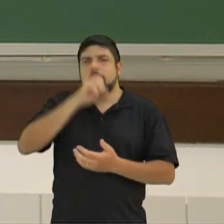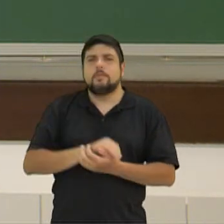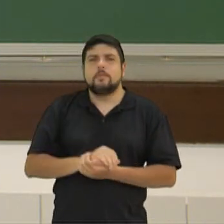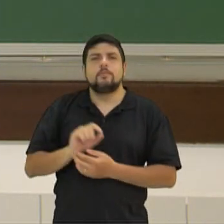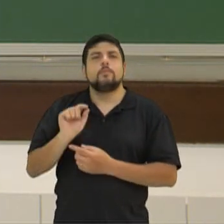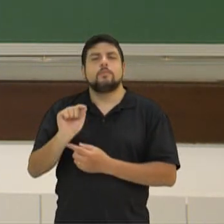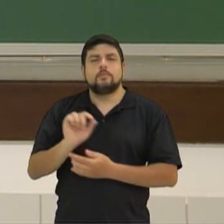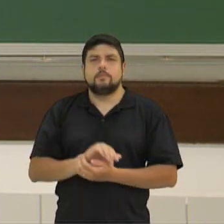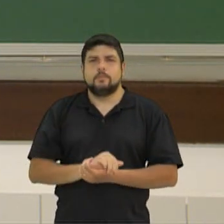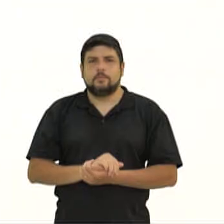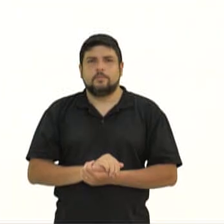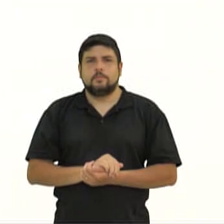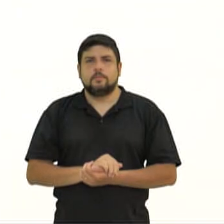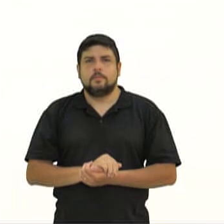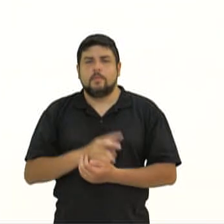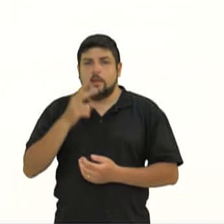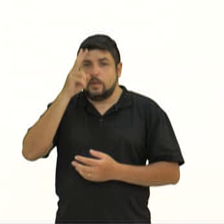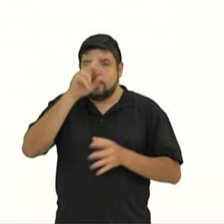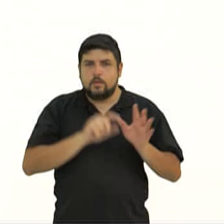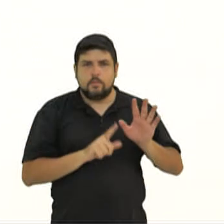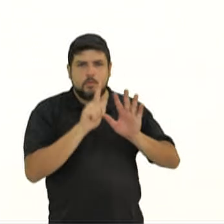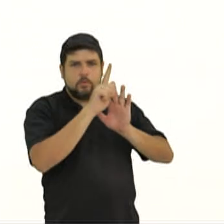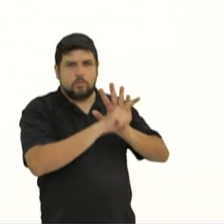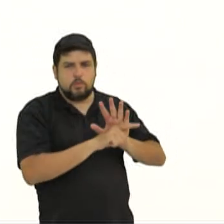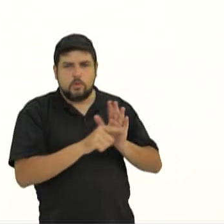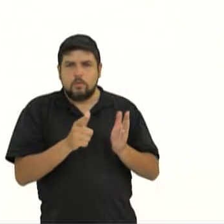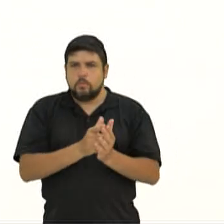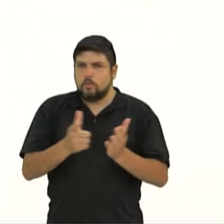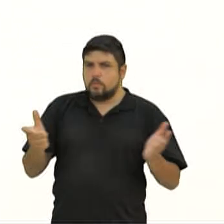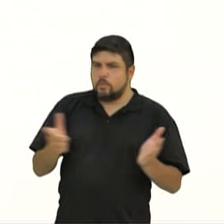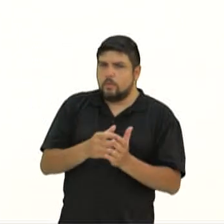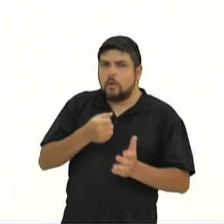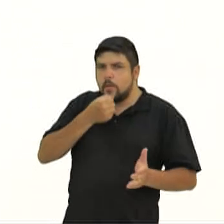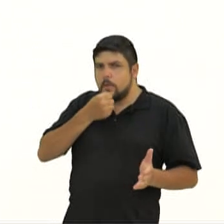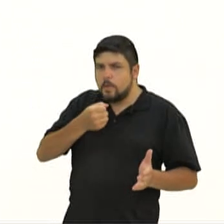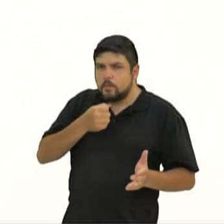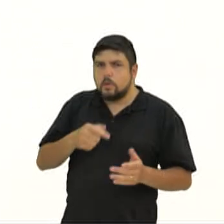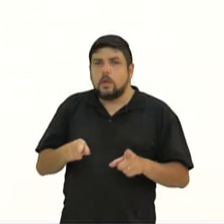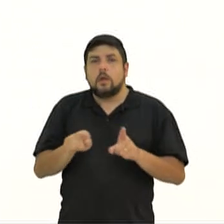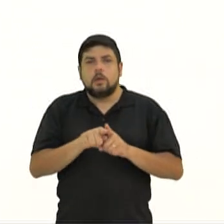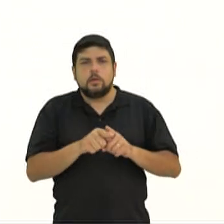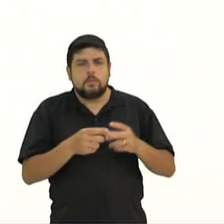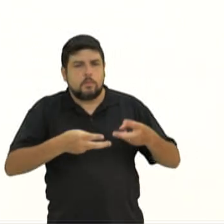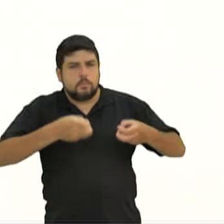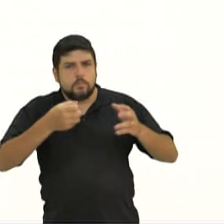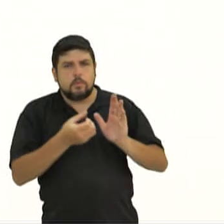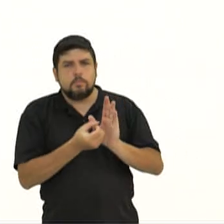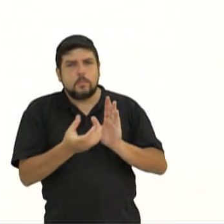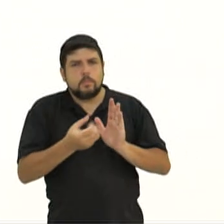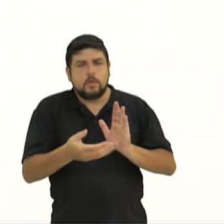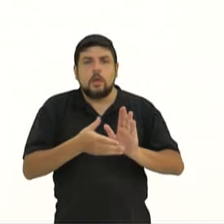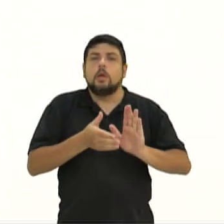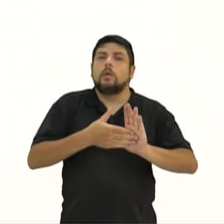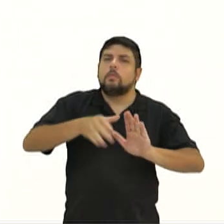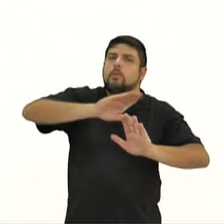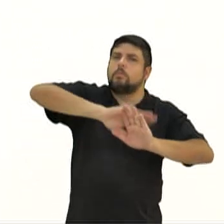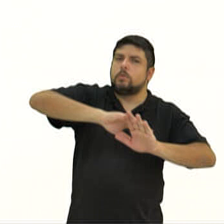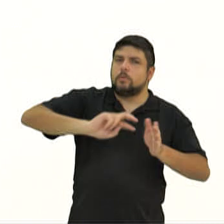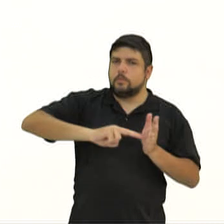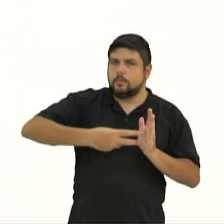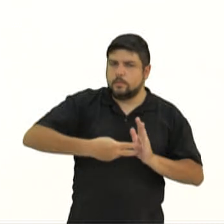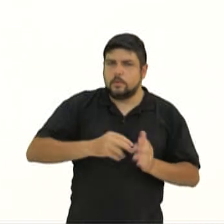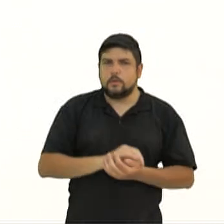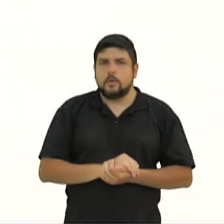Que foi o quê? Relembramos o gênero textual reportagem. Localizamos informações implícitas e explícitas no gênero reportagem.